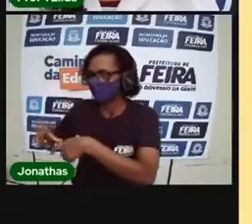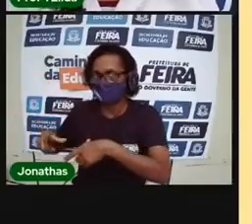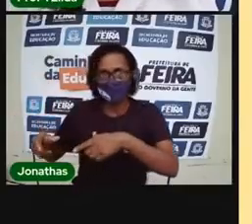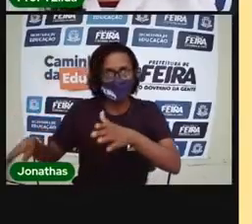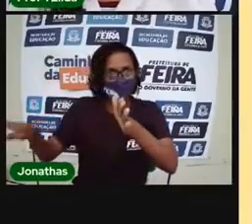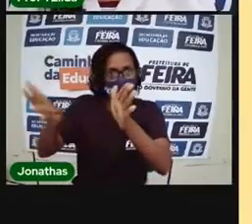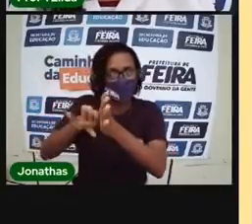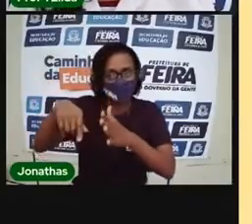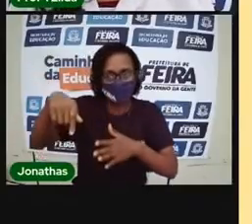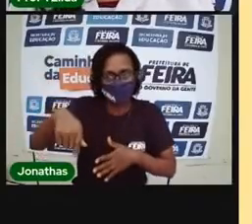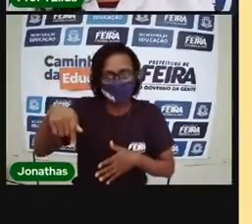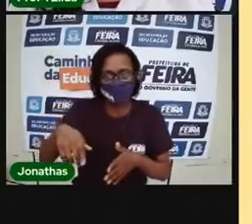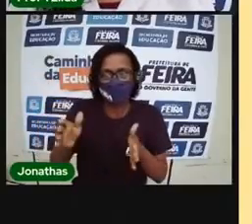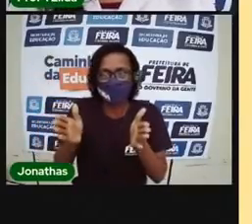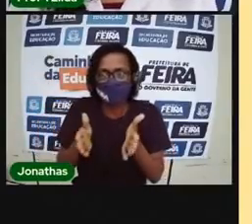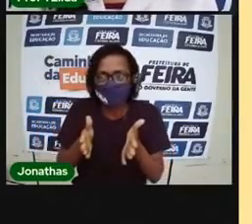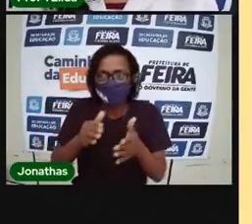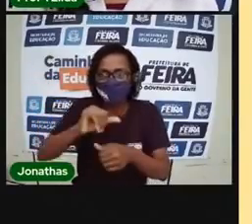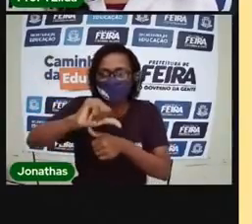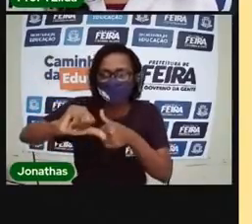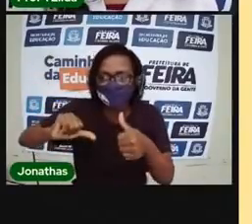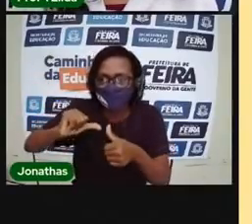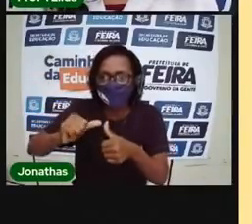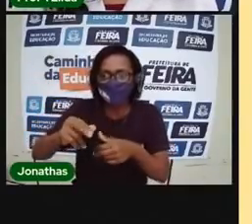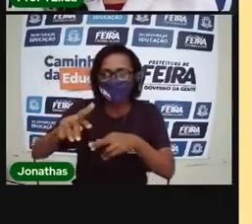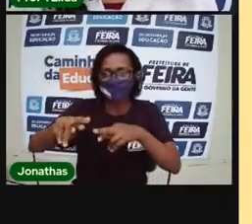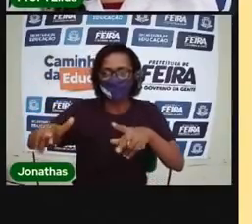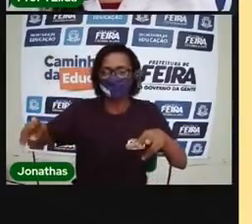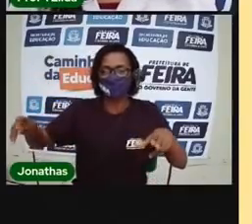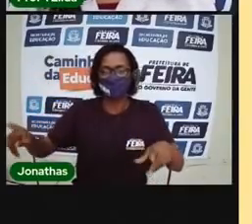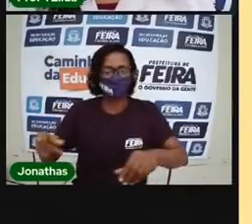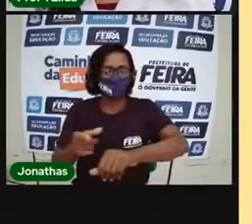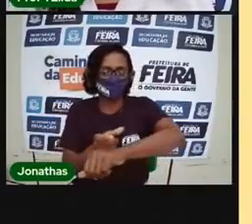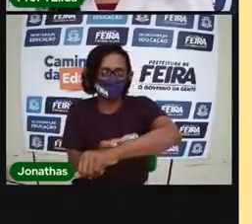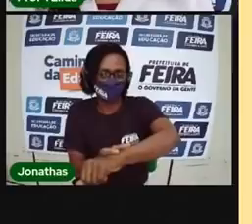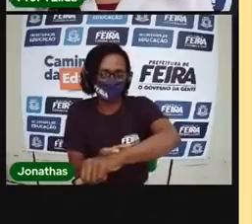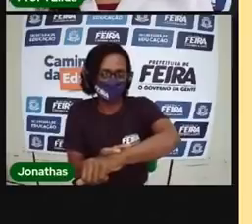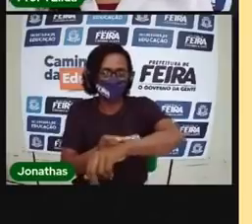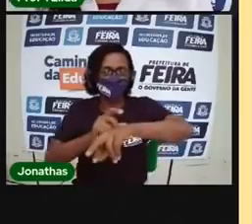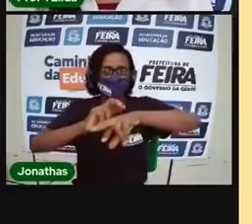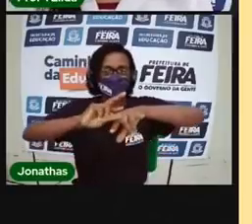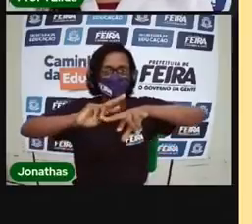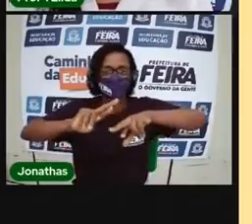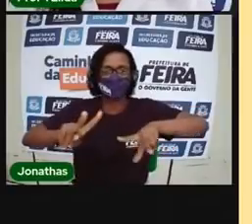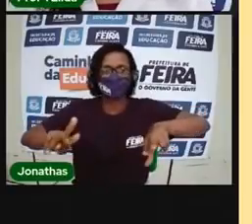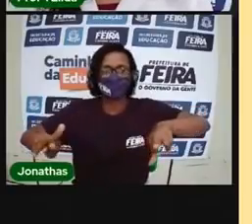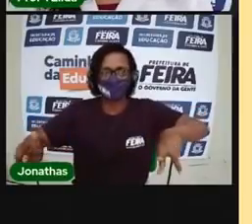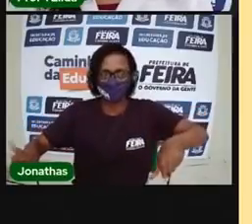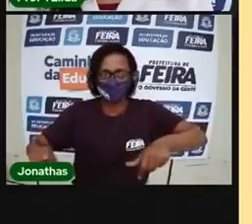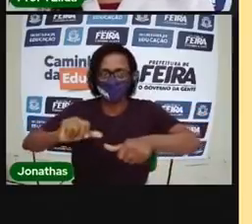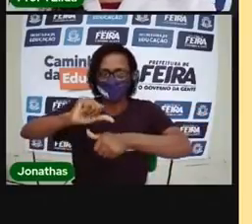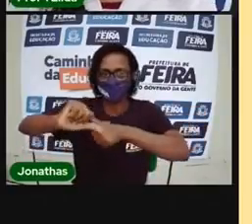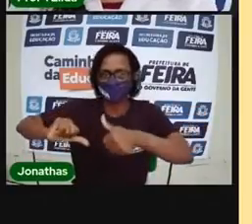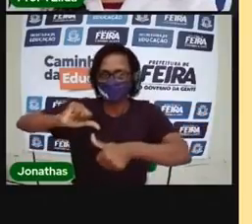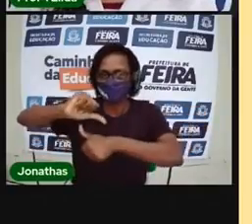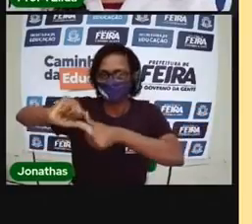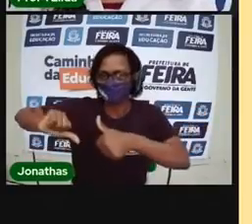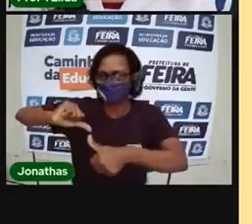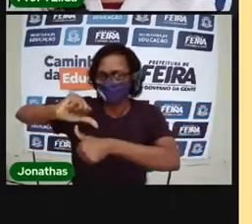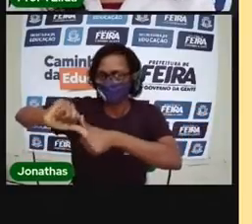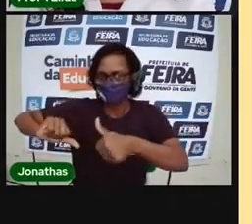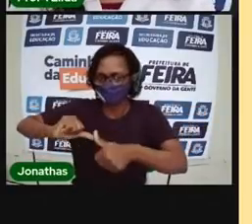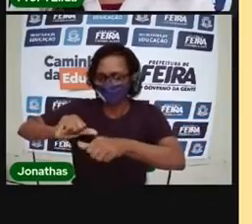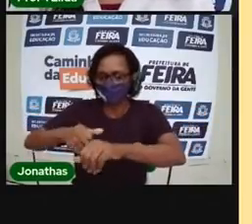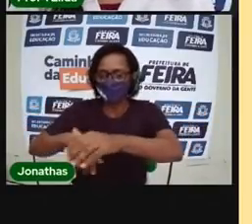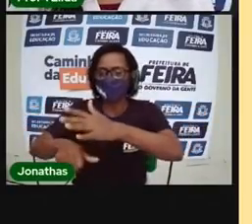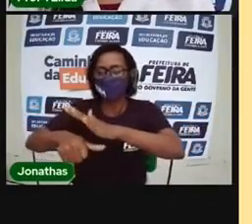Então, tudo mudou. O relógio, ele também passou por essas mudanças. O primeiro